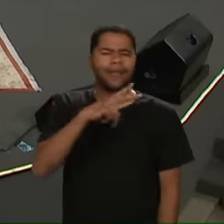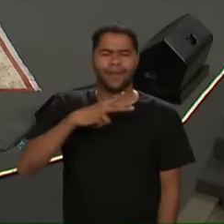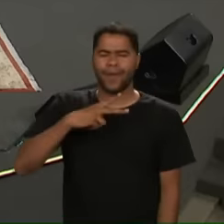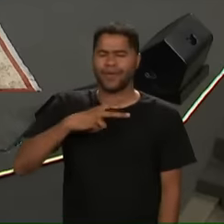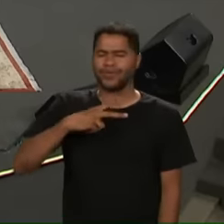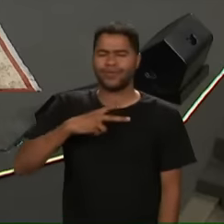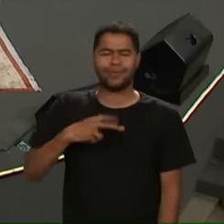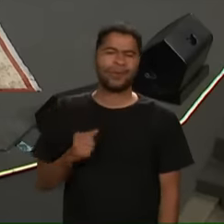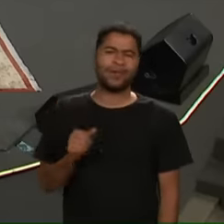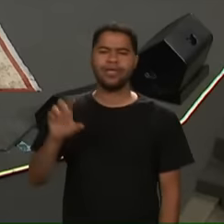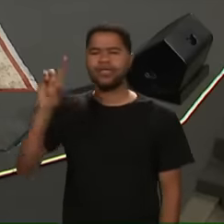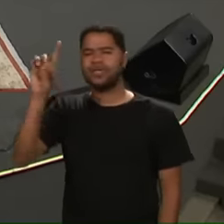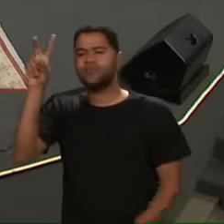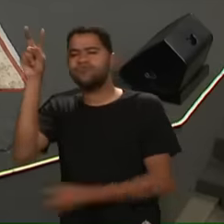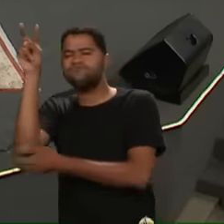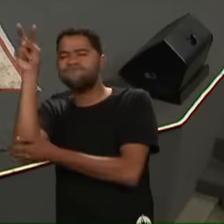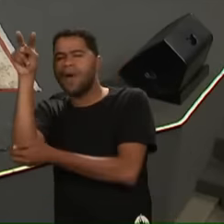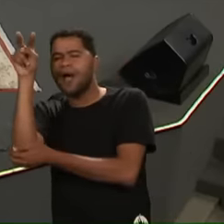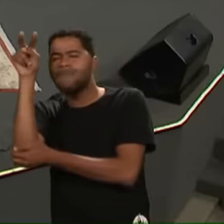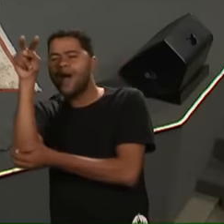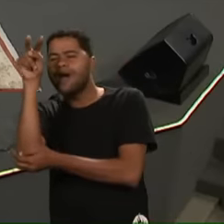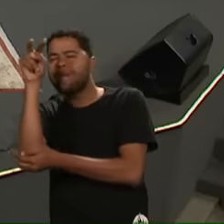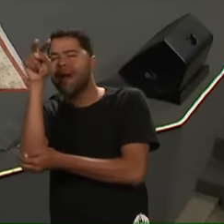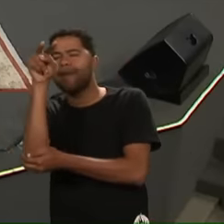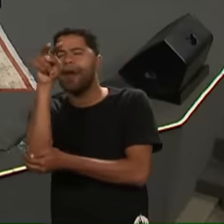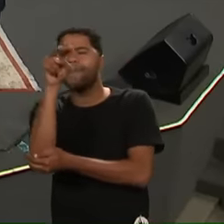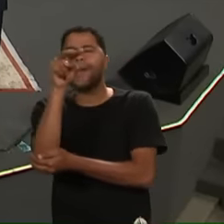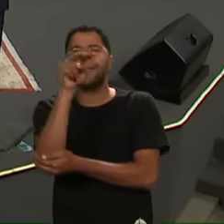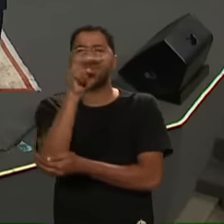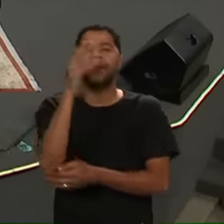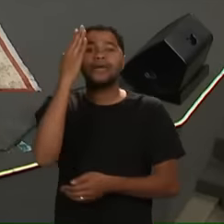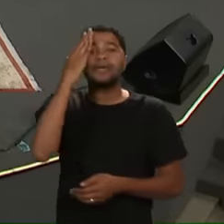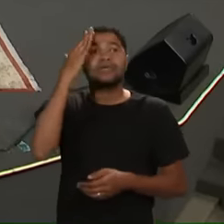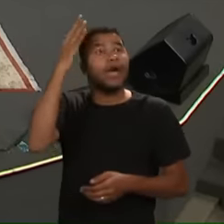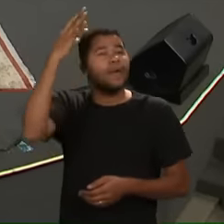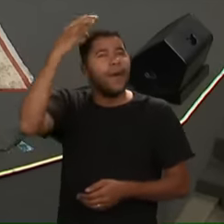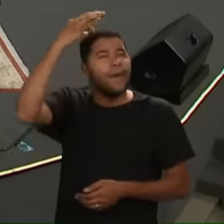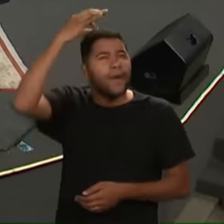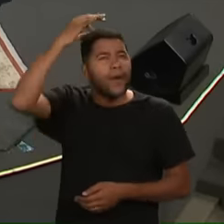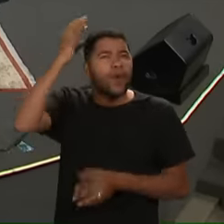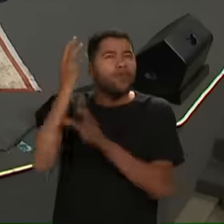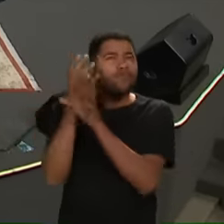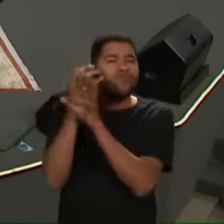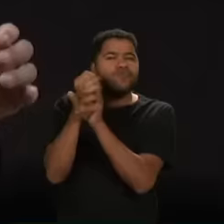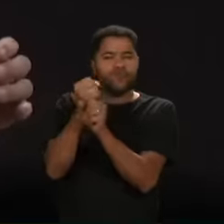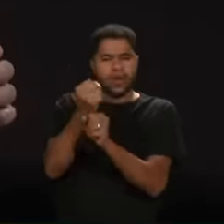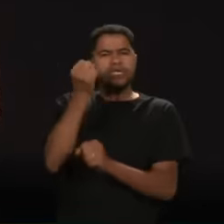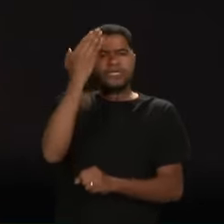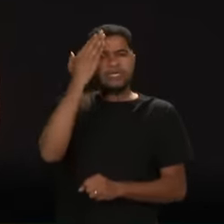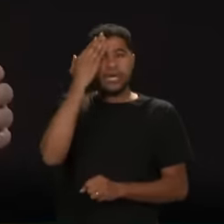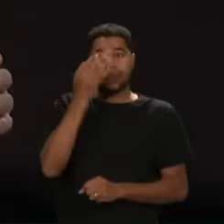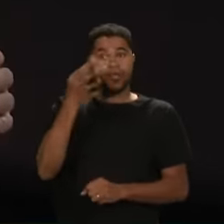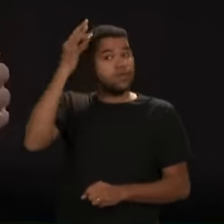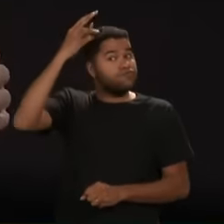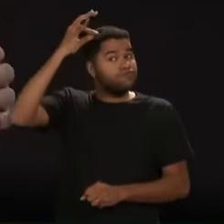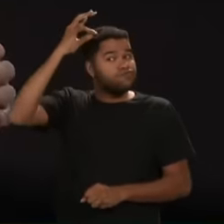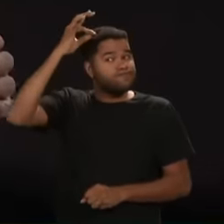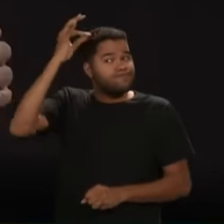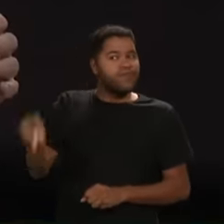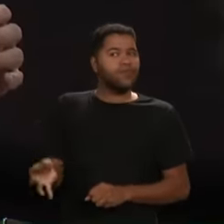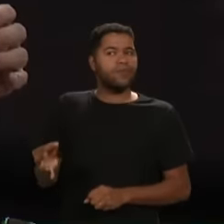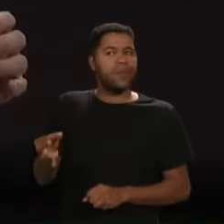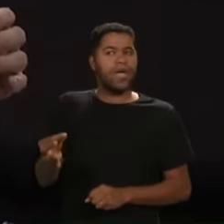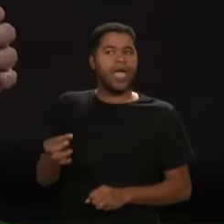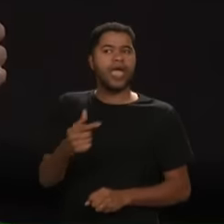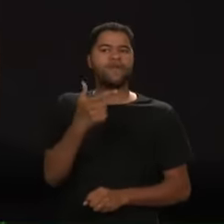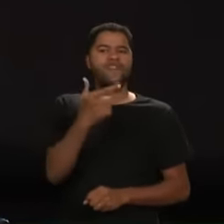O Senhor Contempla você Ele sabe Quantos filhos de cabelo Você tem Numerado Se eu arrancar Esse aqui É o